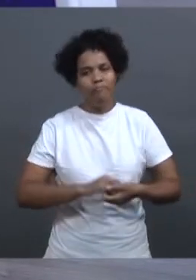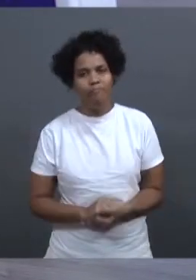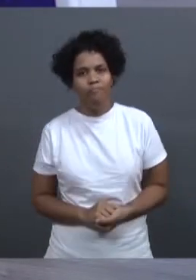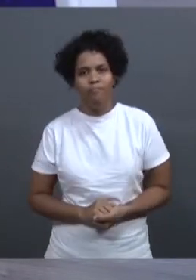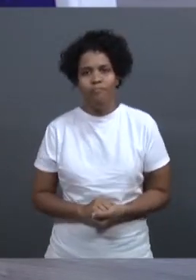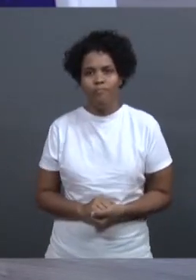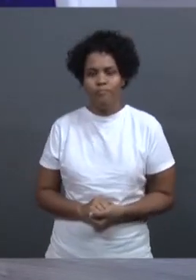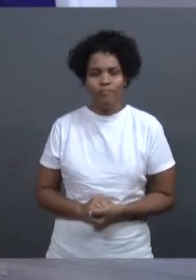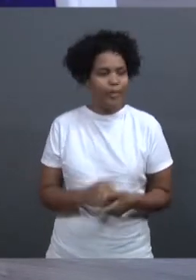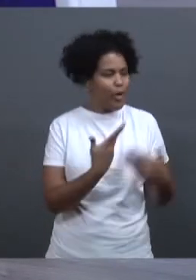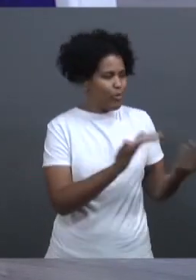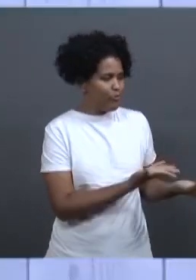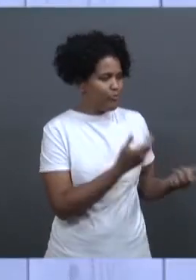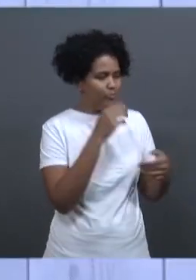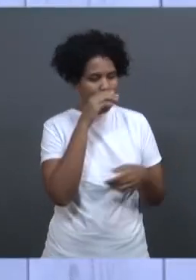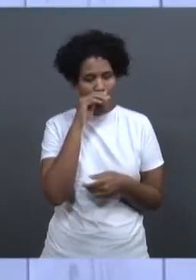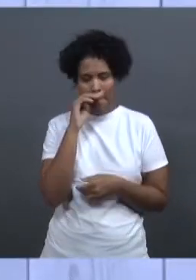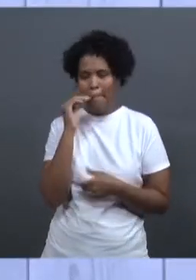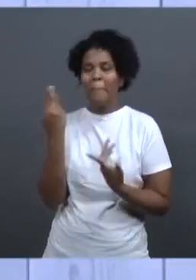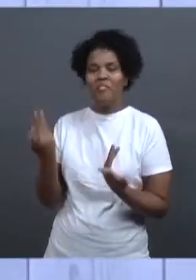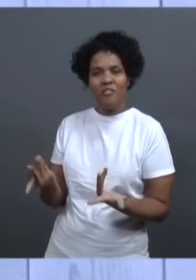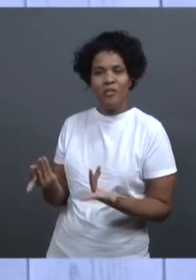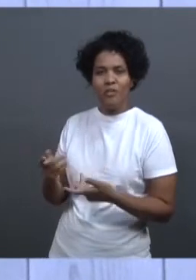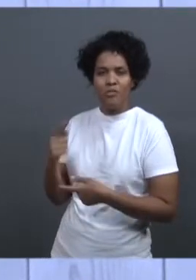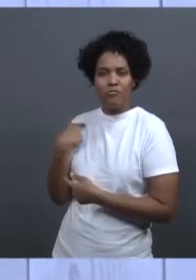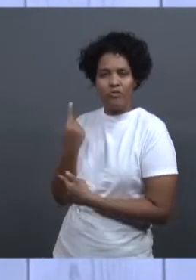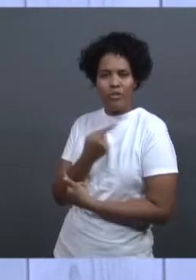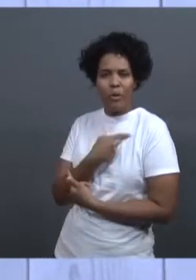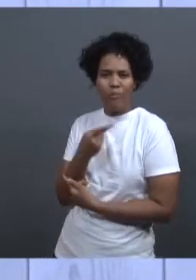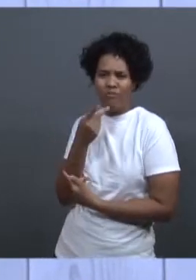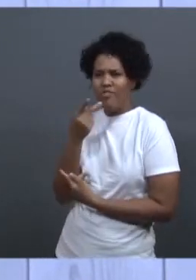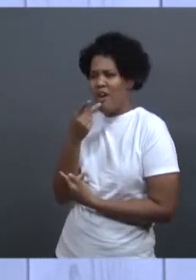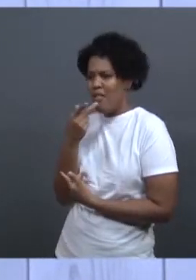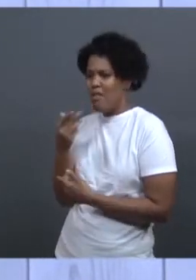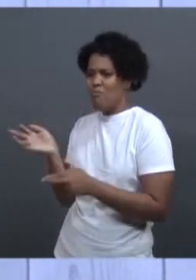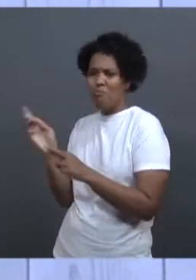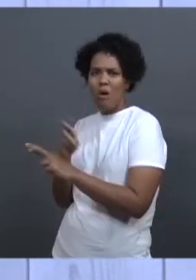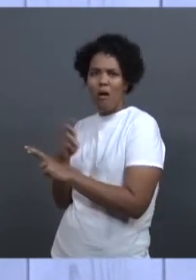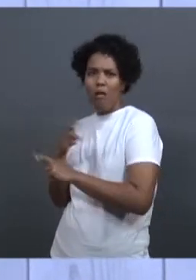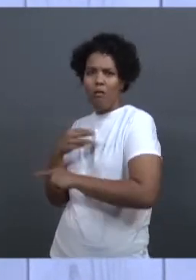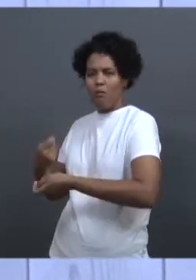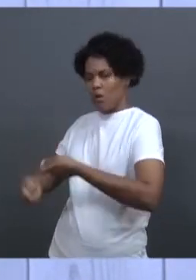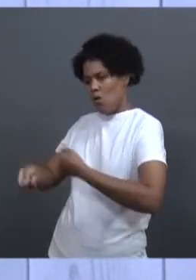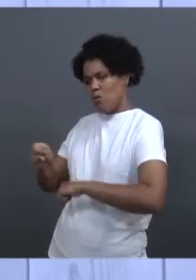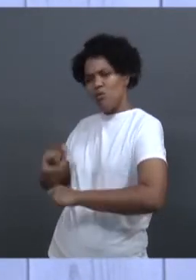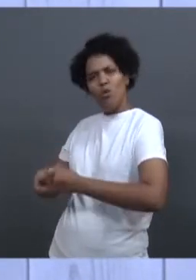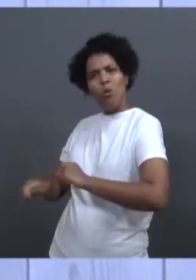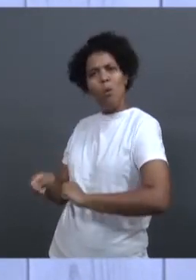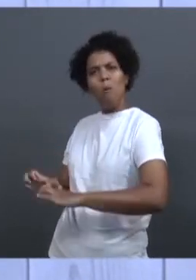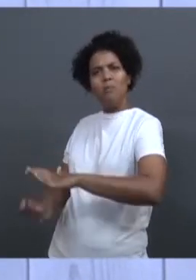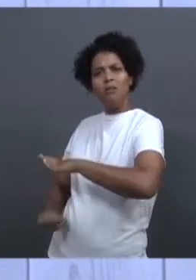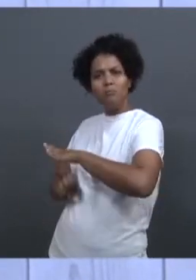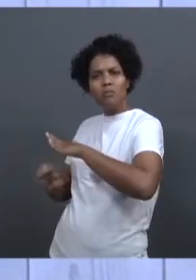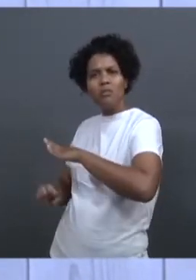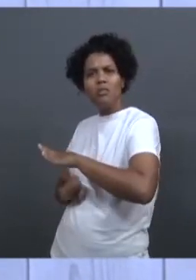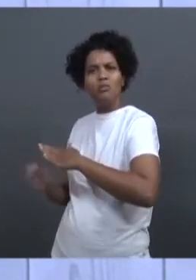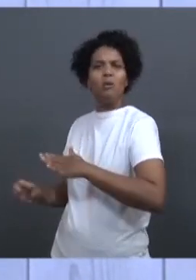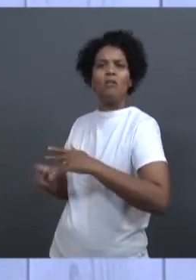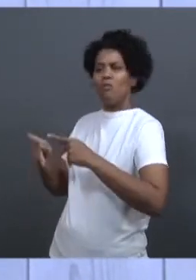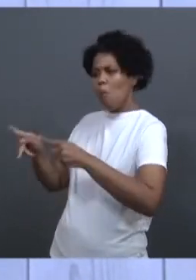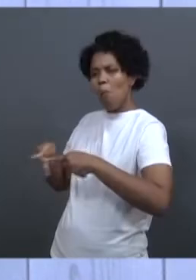Nós estamos falando de uma relação econômica de empreendimentos e da